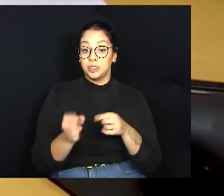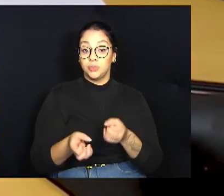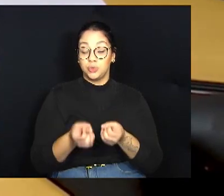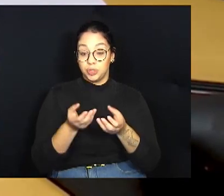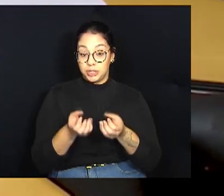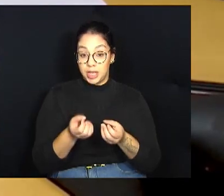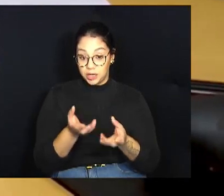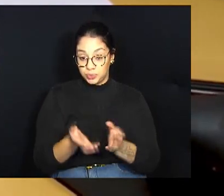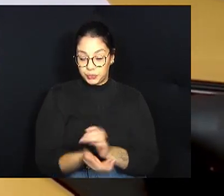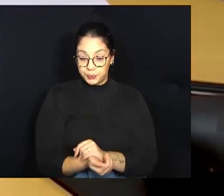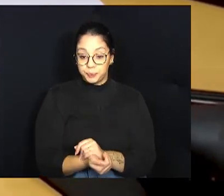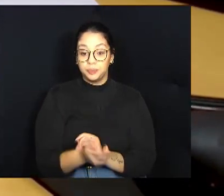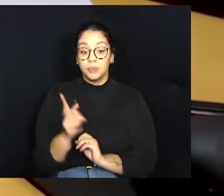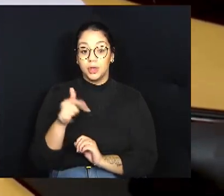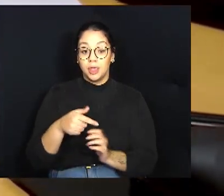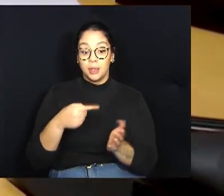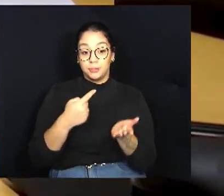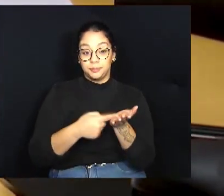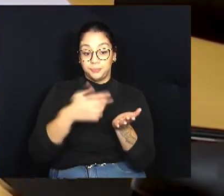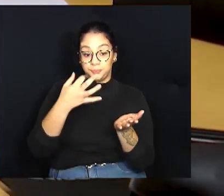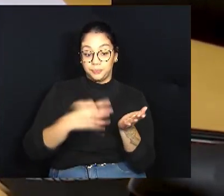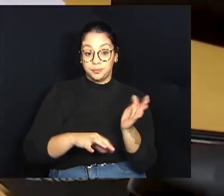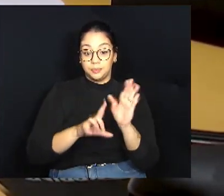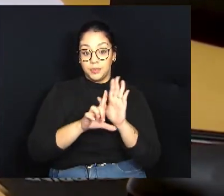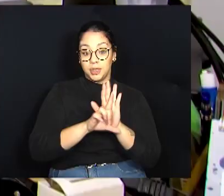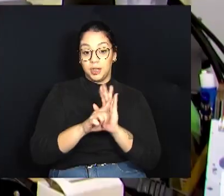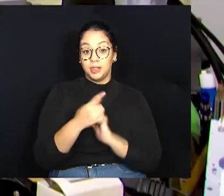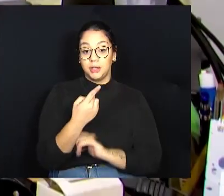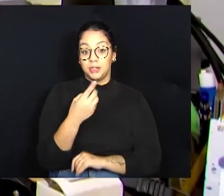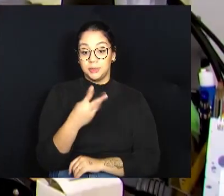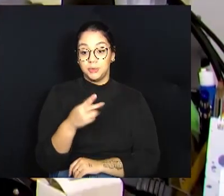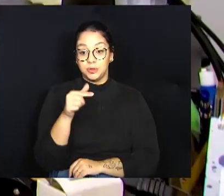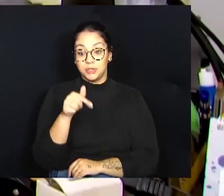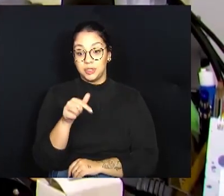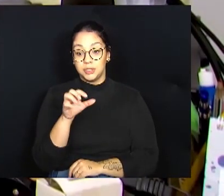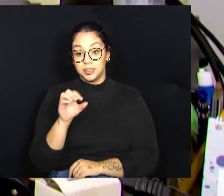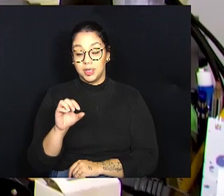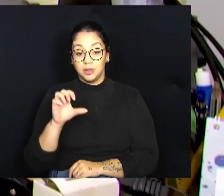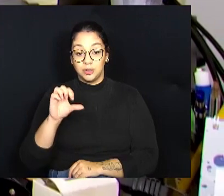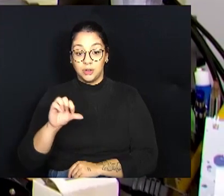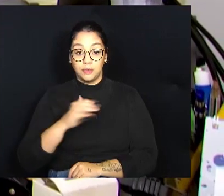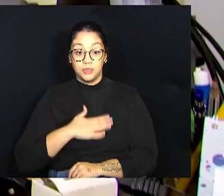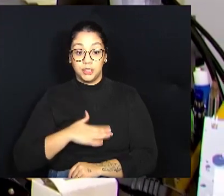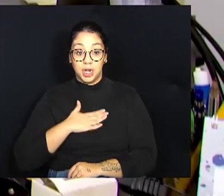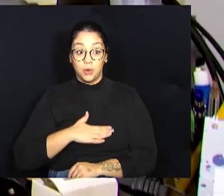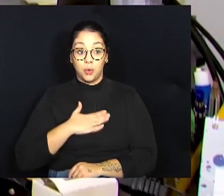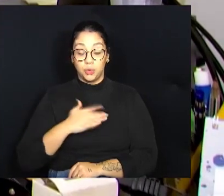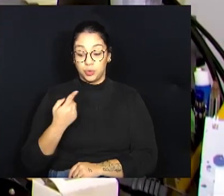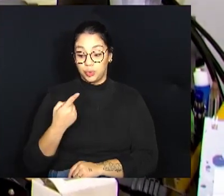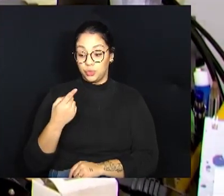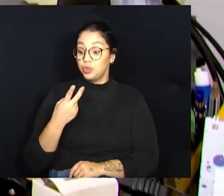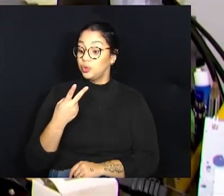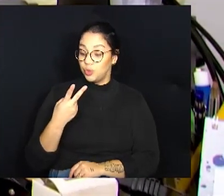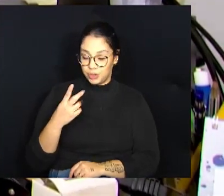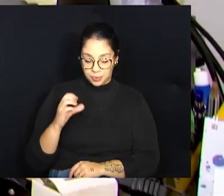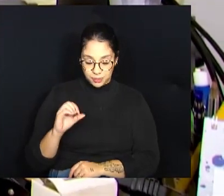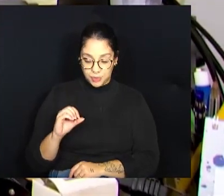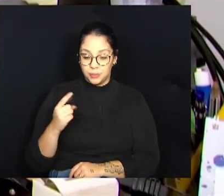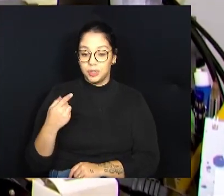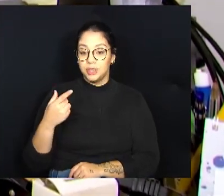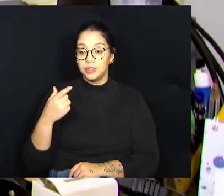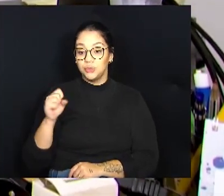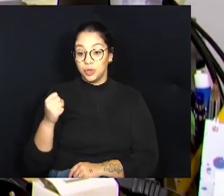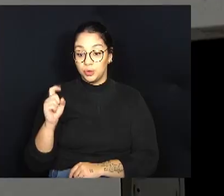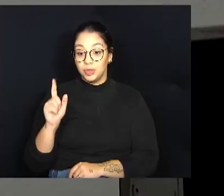cumprir a lei de número 13.709 de agosto de 2018, a Lei Geral de Proteção de Dados.